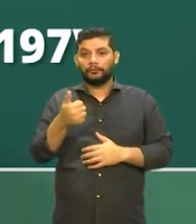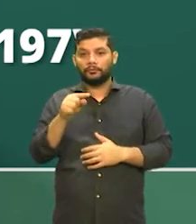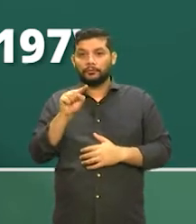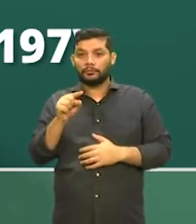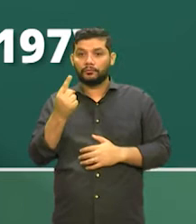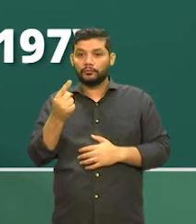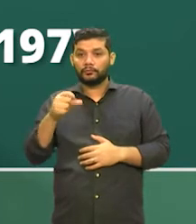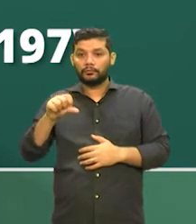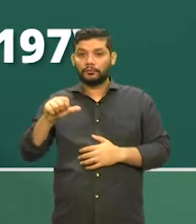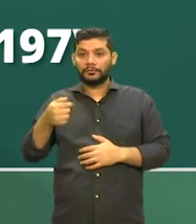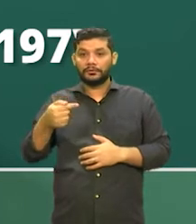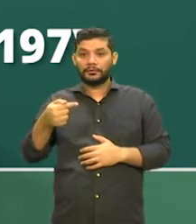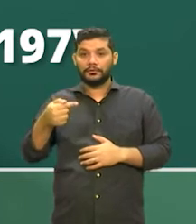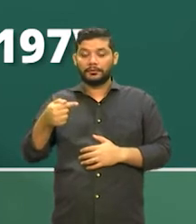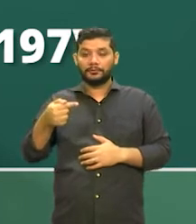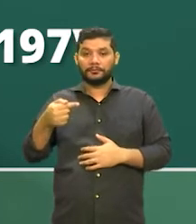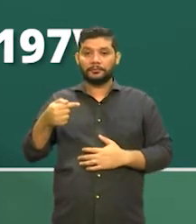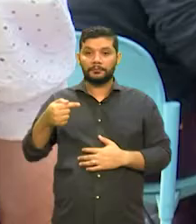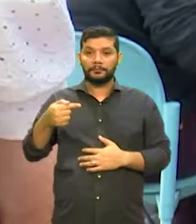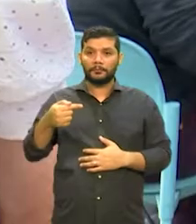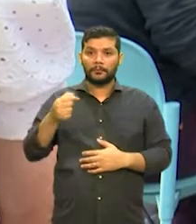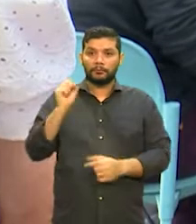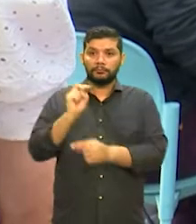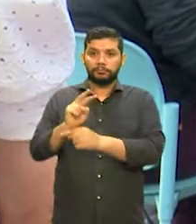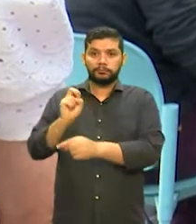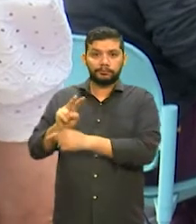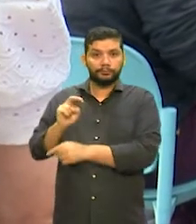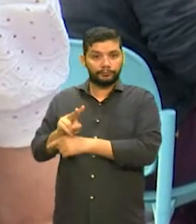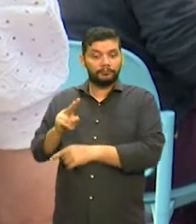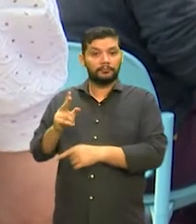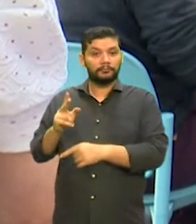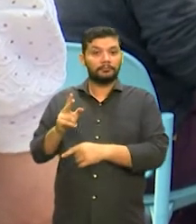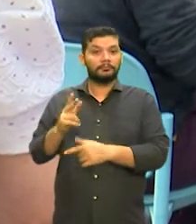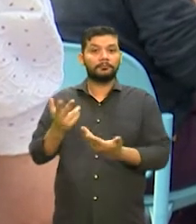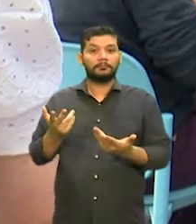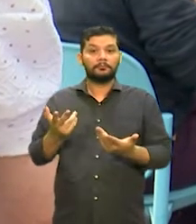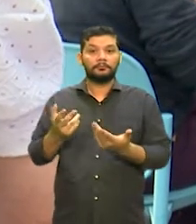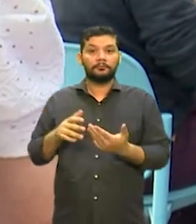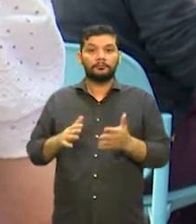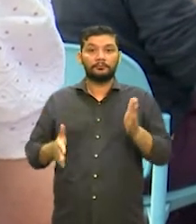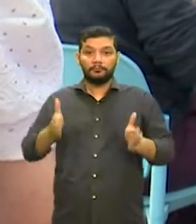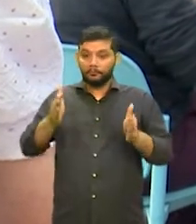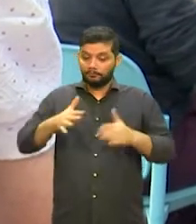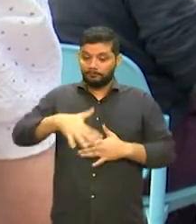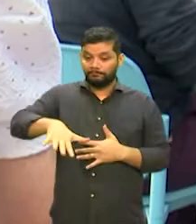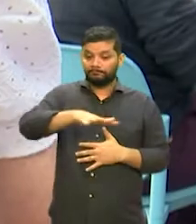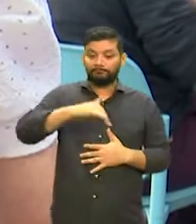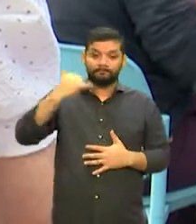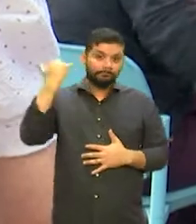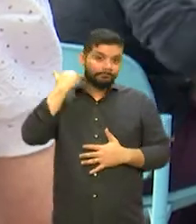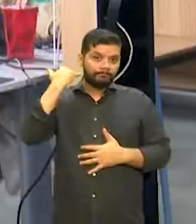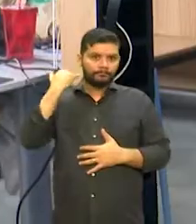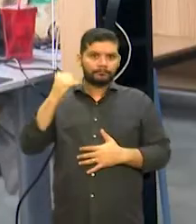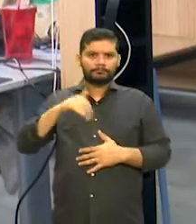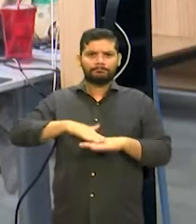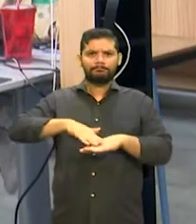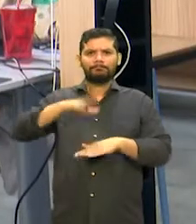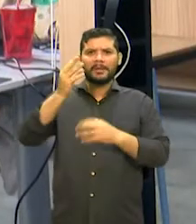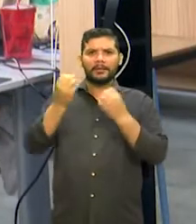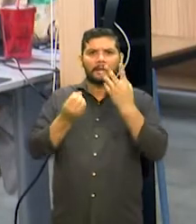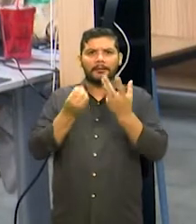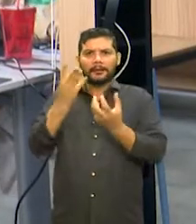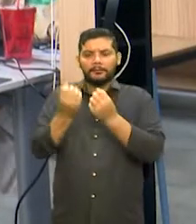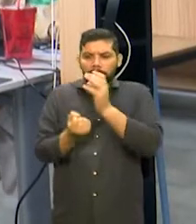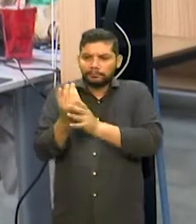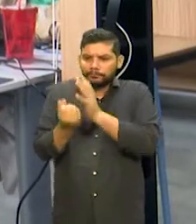,197 admissões. Nesse período, o setor de serviços foi o que mais gerou empregos, seguido do